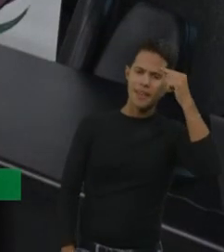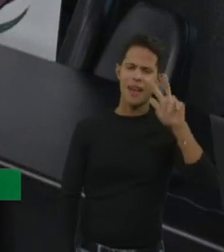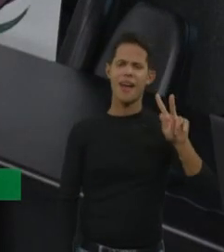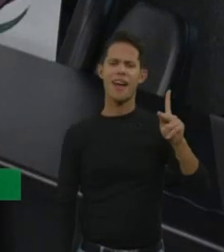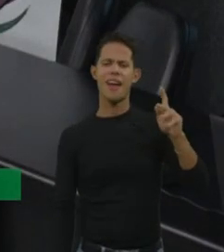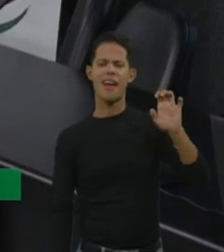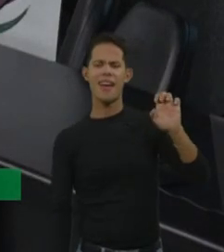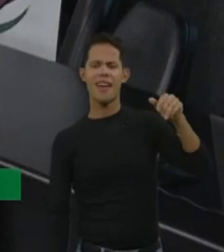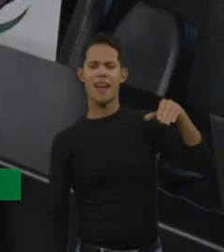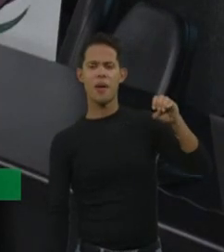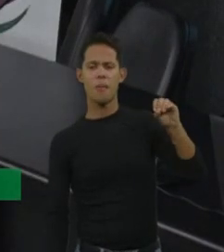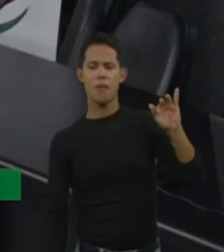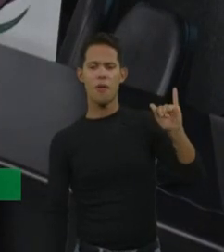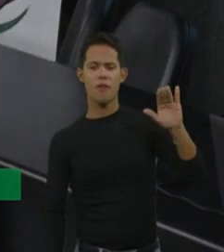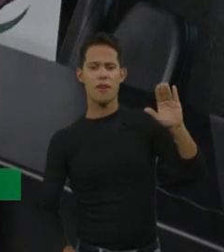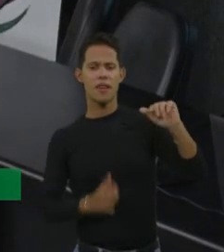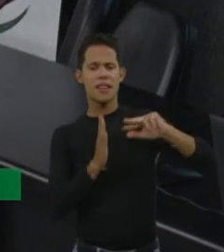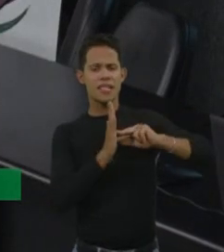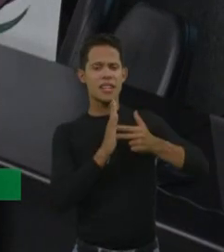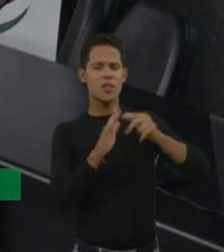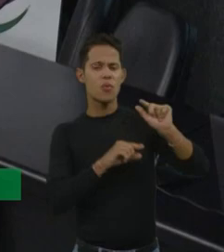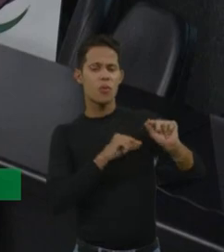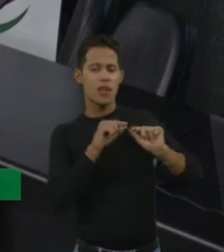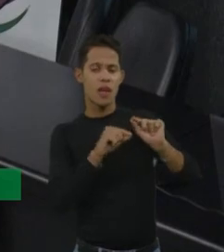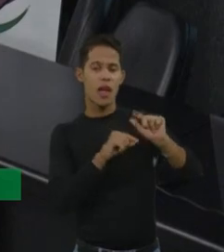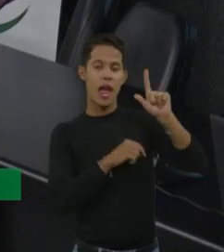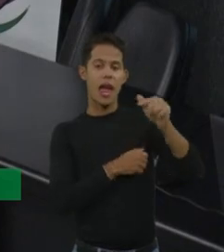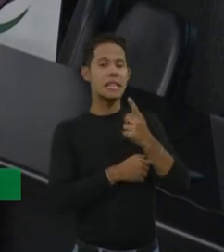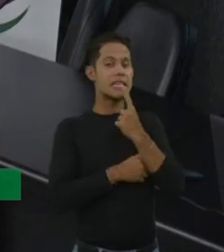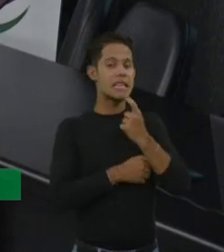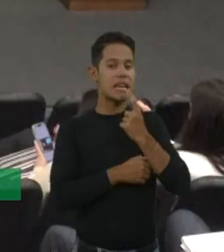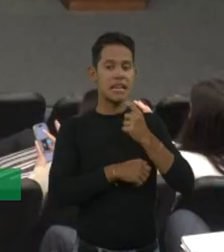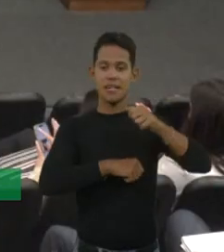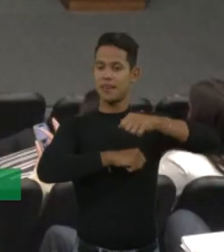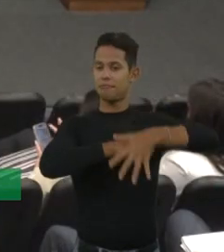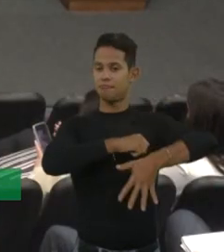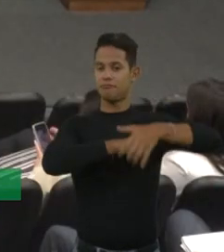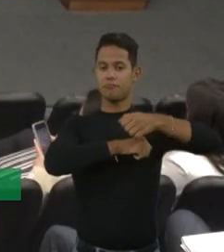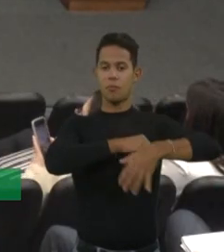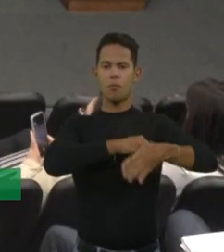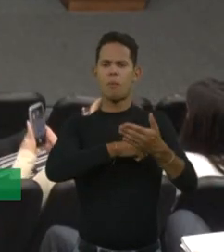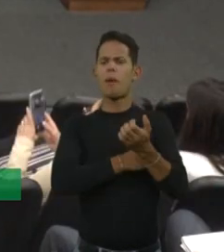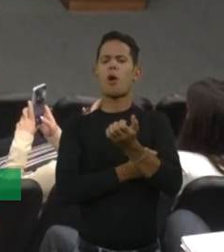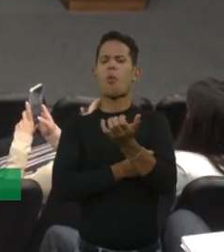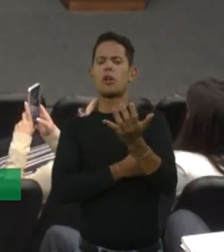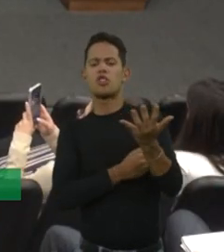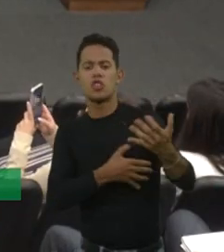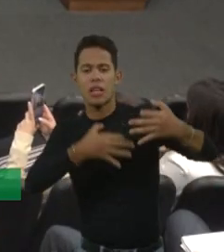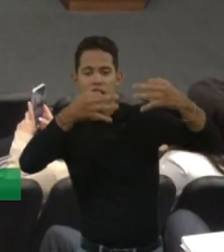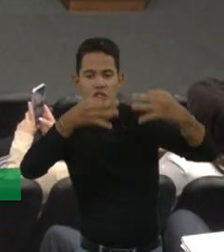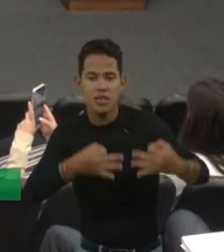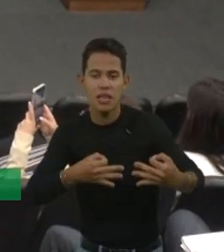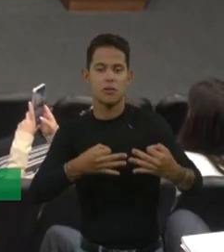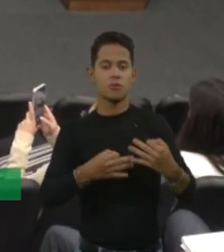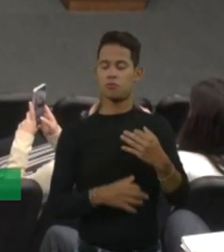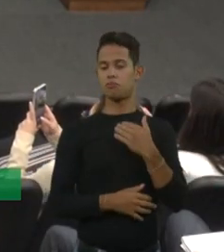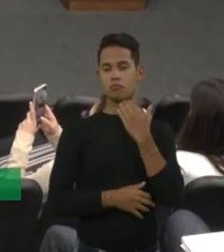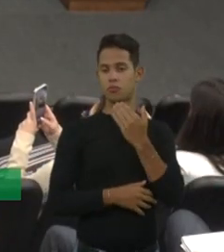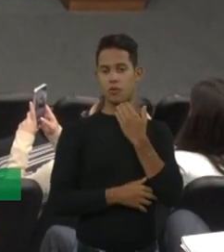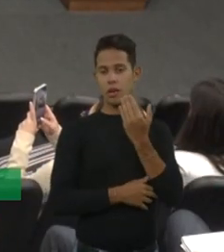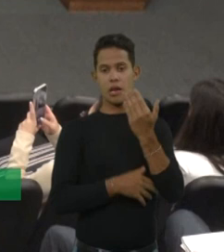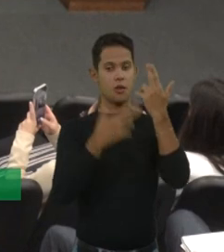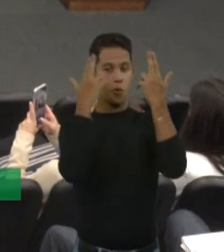sangramento além do habitual. É muito difícil quantificar ou detectar o que é o normal.